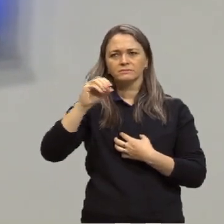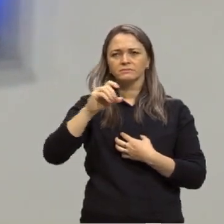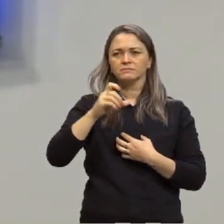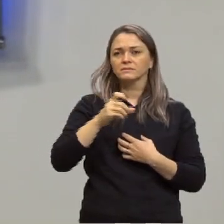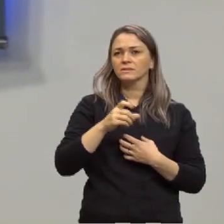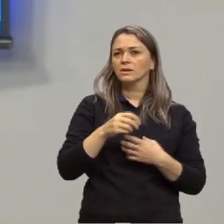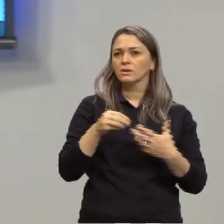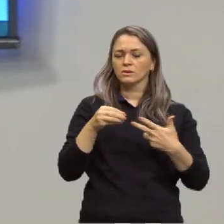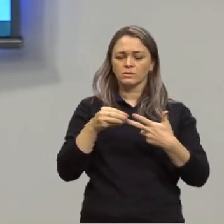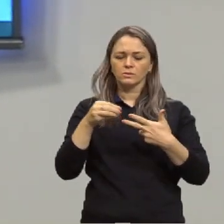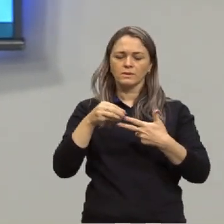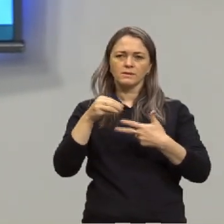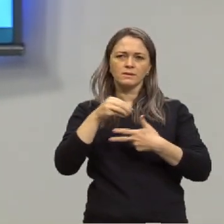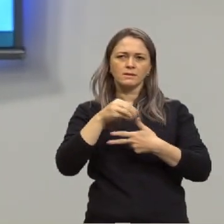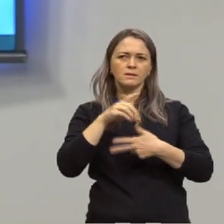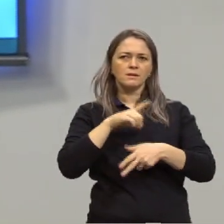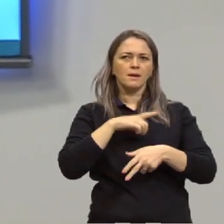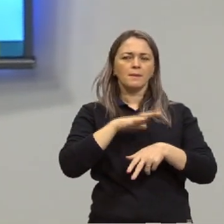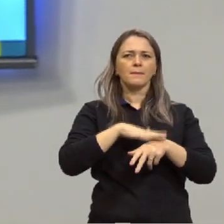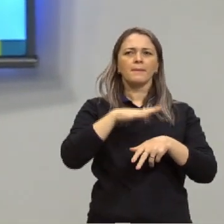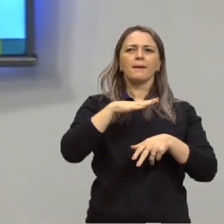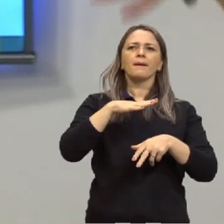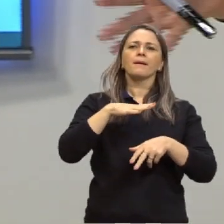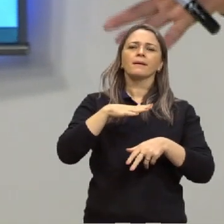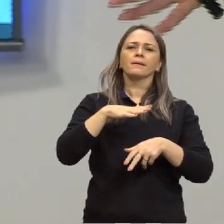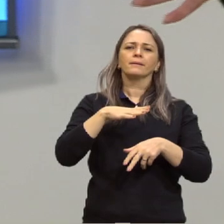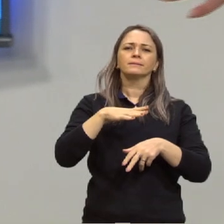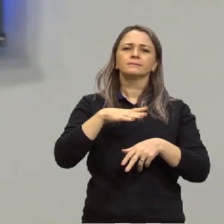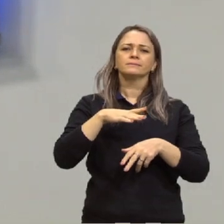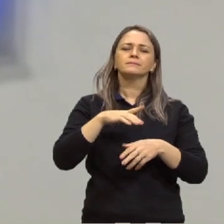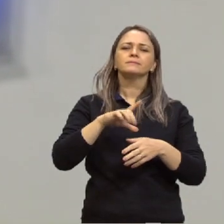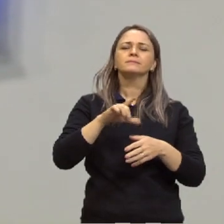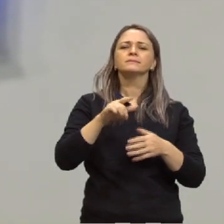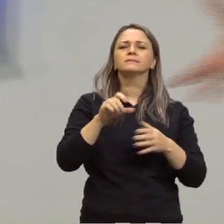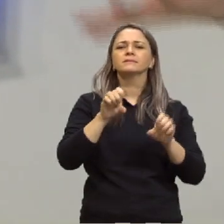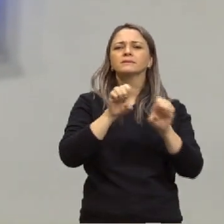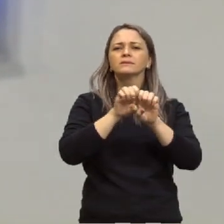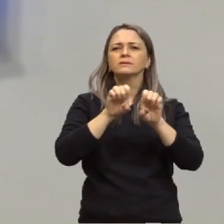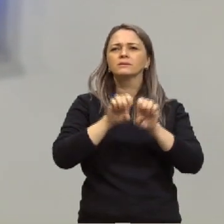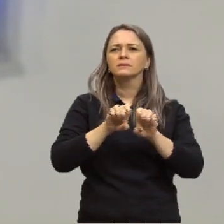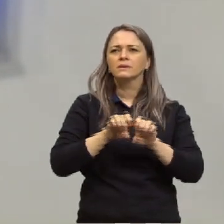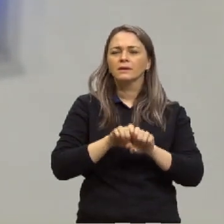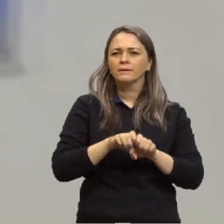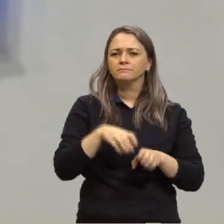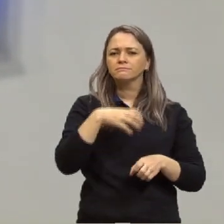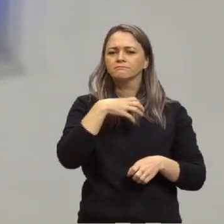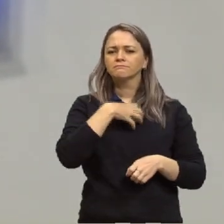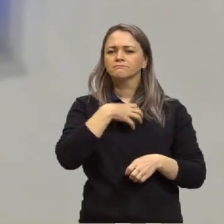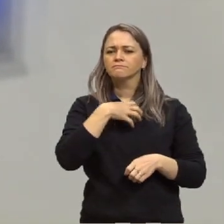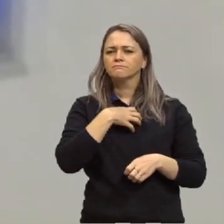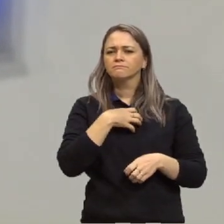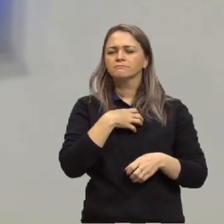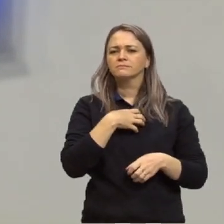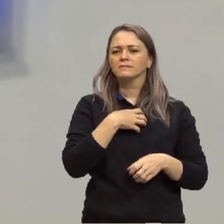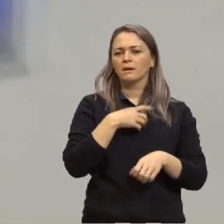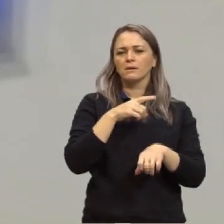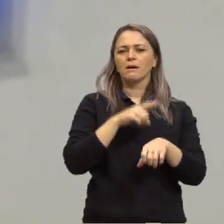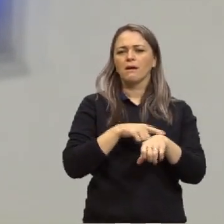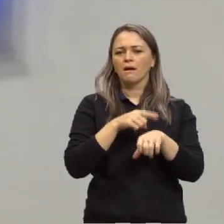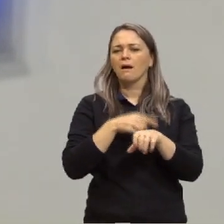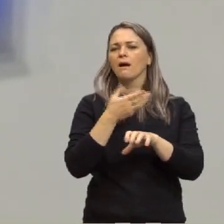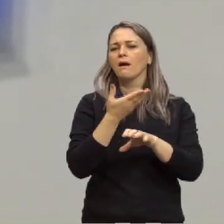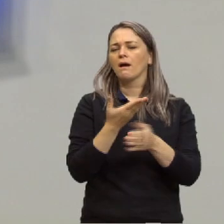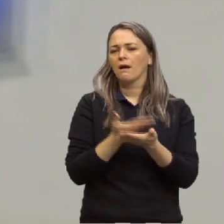peso muito maior. tanto que as nossas aulas aqui elas estão estruturadas de modo que semântica vai ter uma carga horária maior para